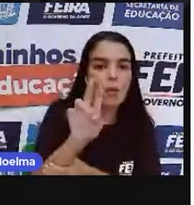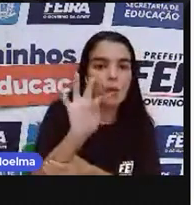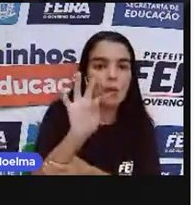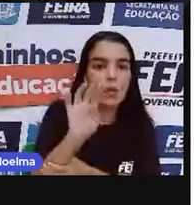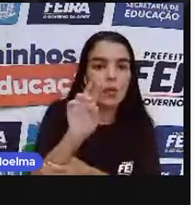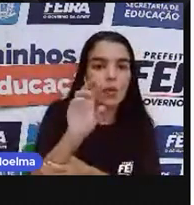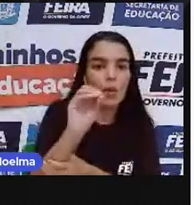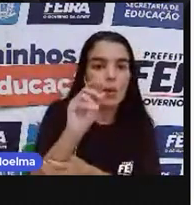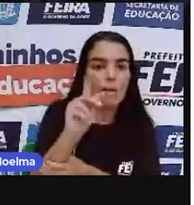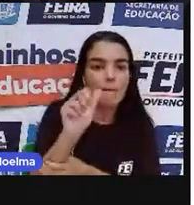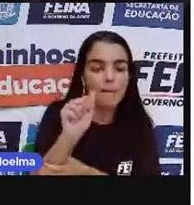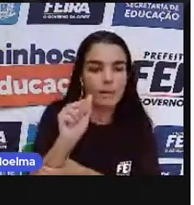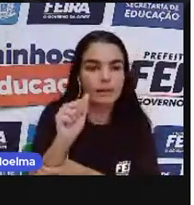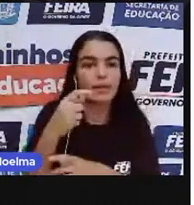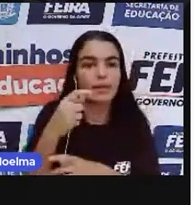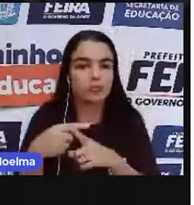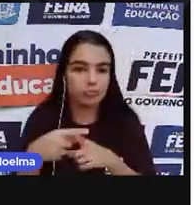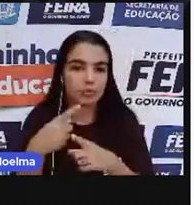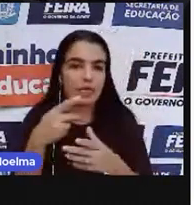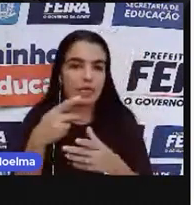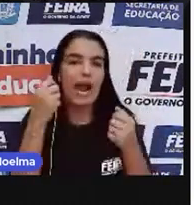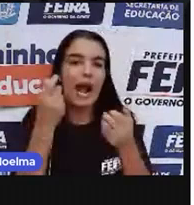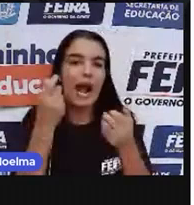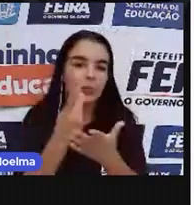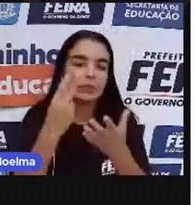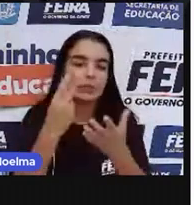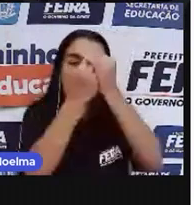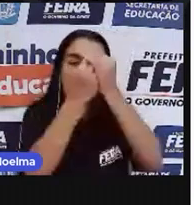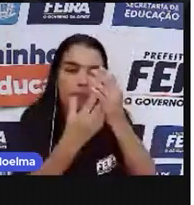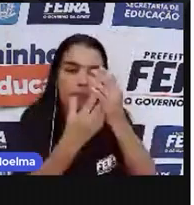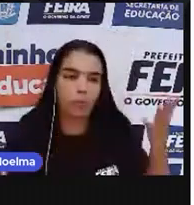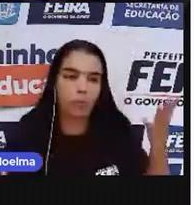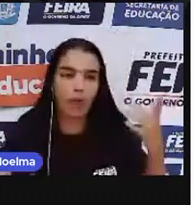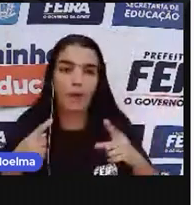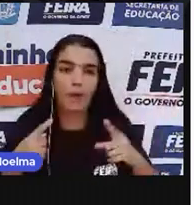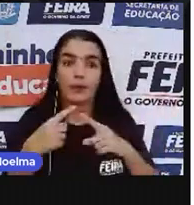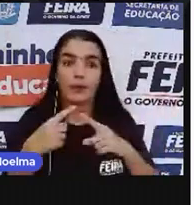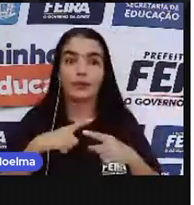veio justamente com isso aí, com a concorrência, né?